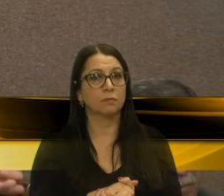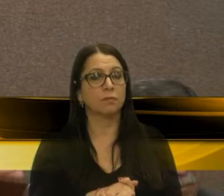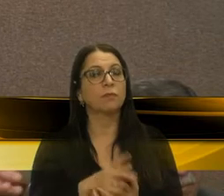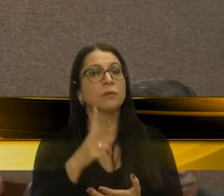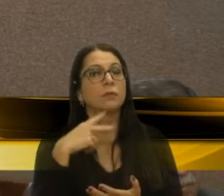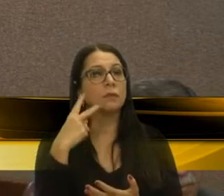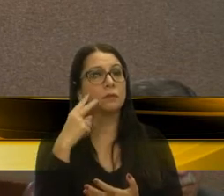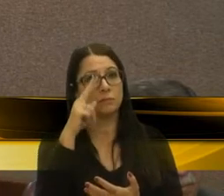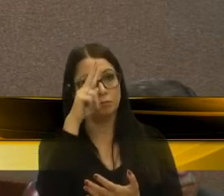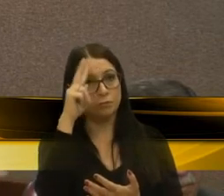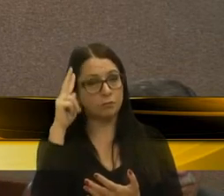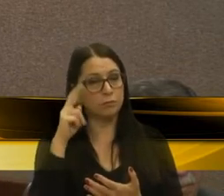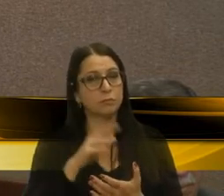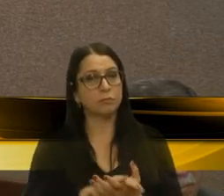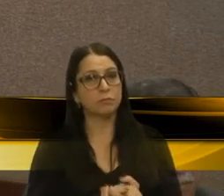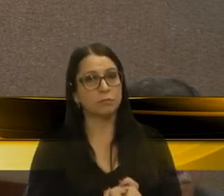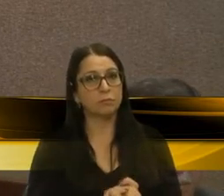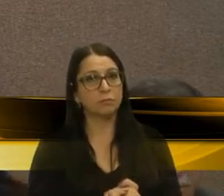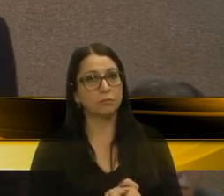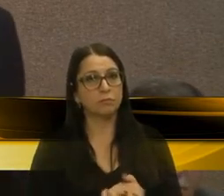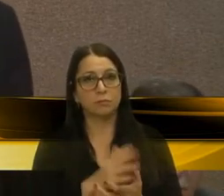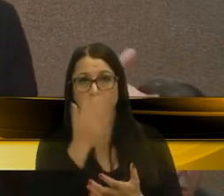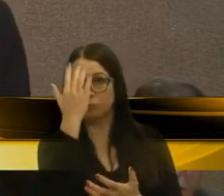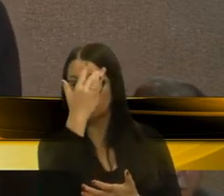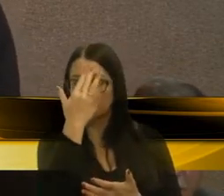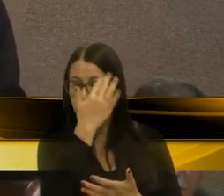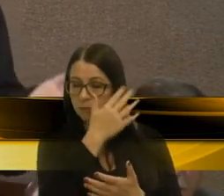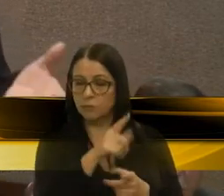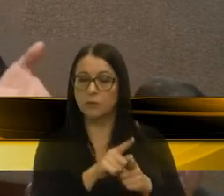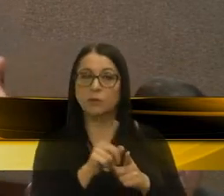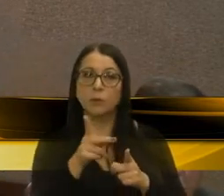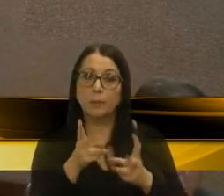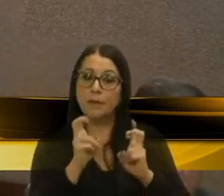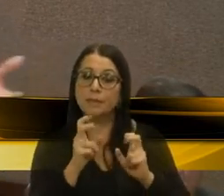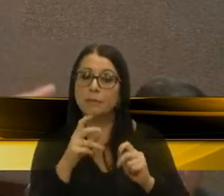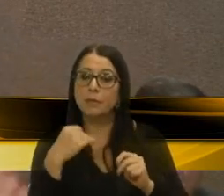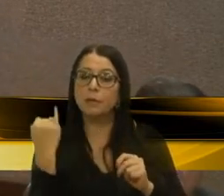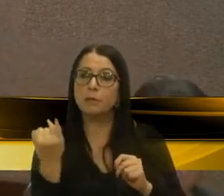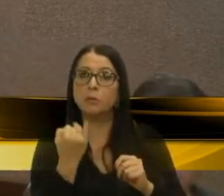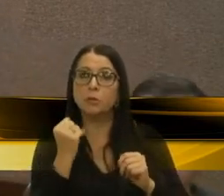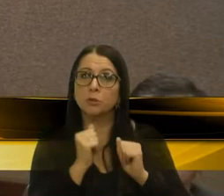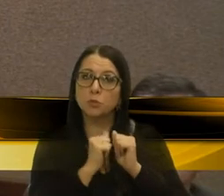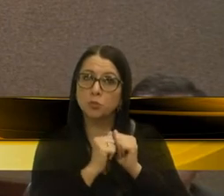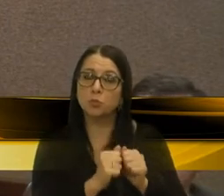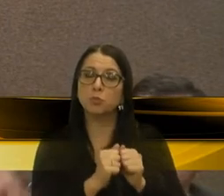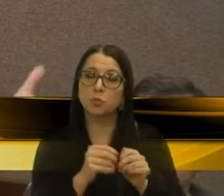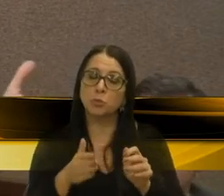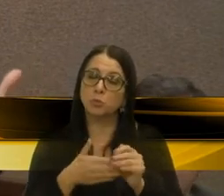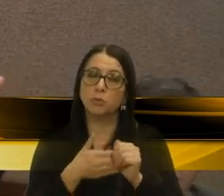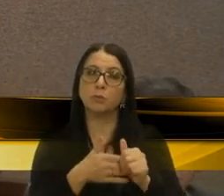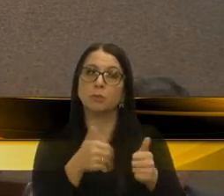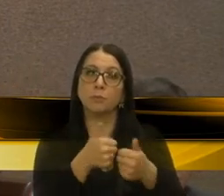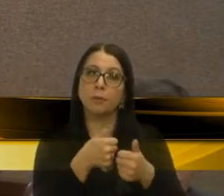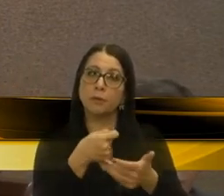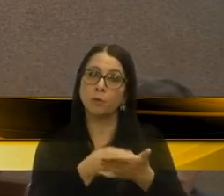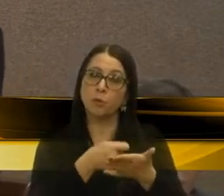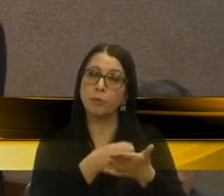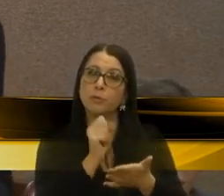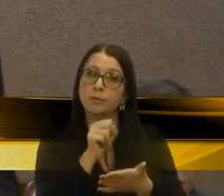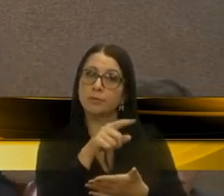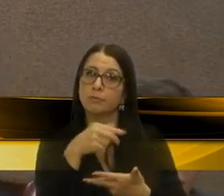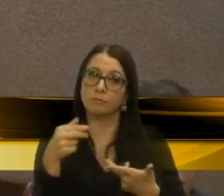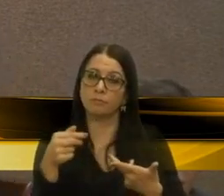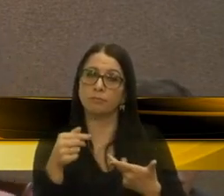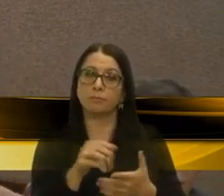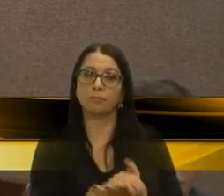vereador Velocino Eze, vereador Adiló, então a gente percebe como é importante a estar junto, sempre acompanhando de perto e cobrando sim essas questões,